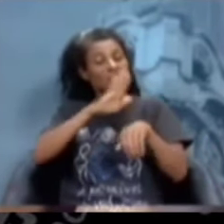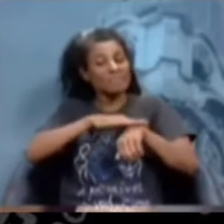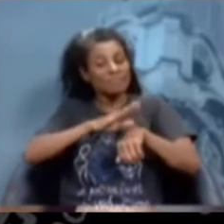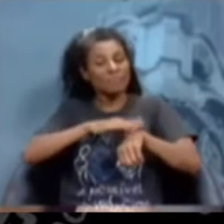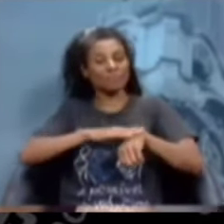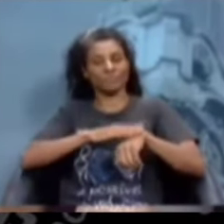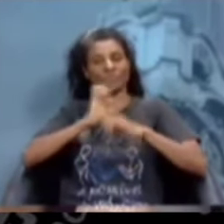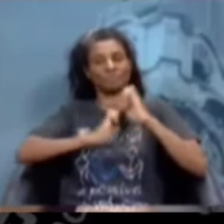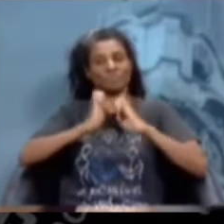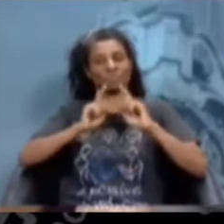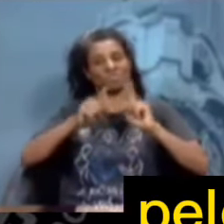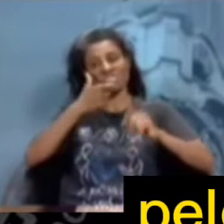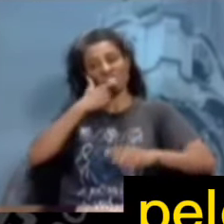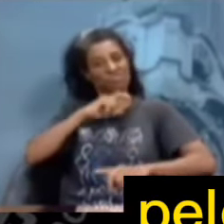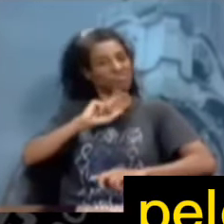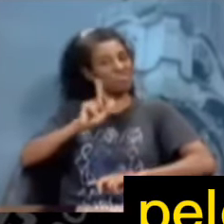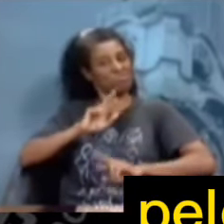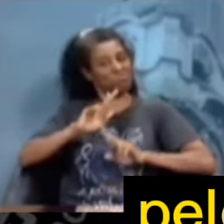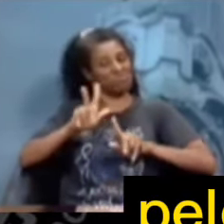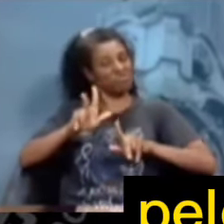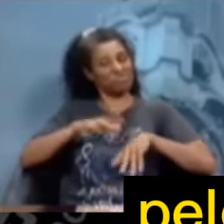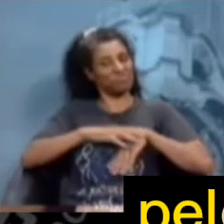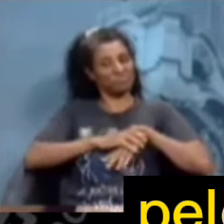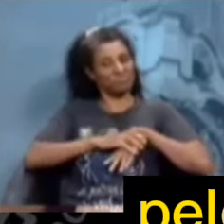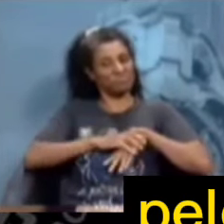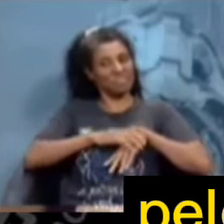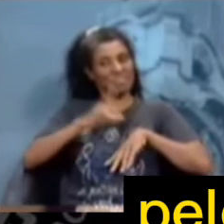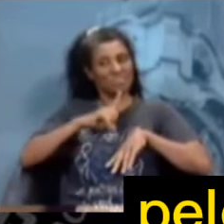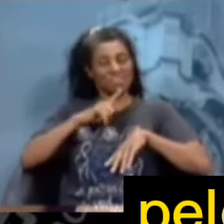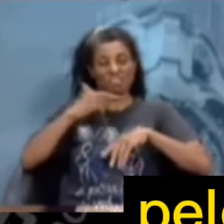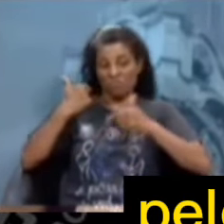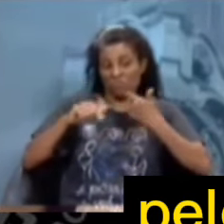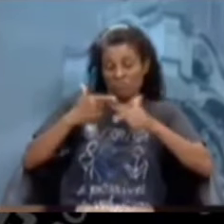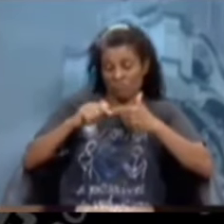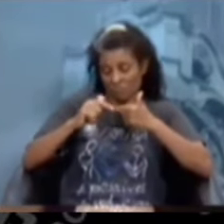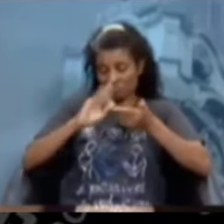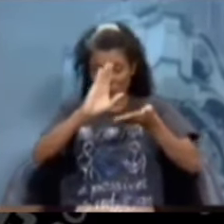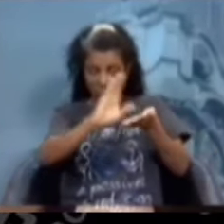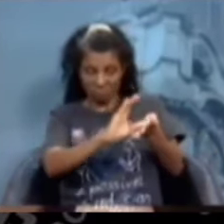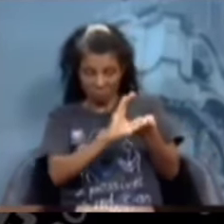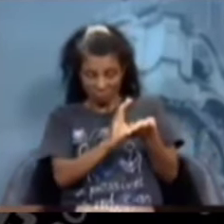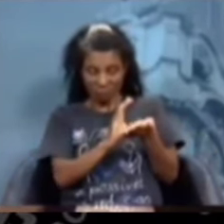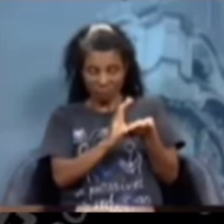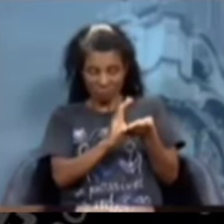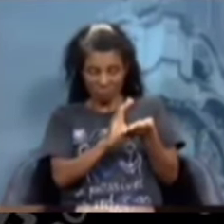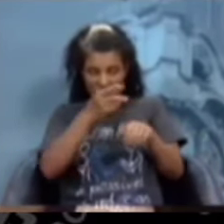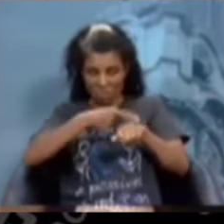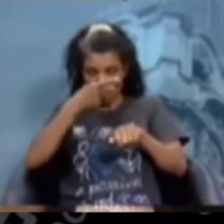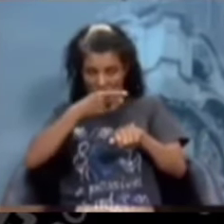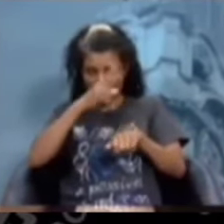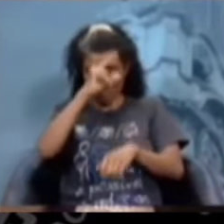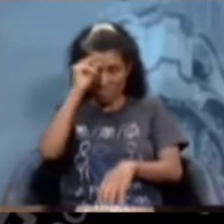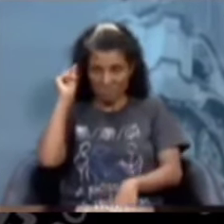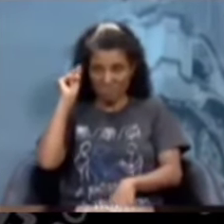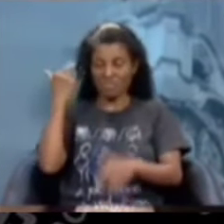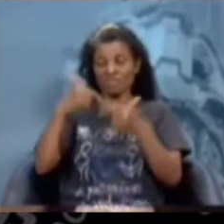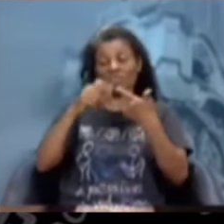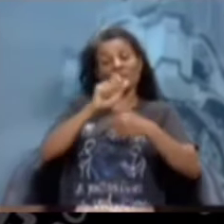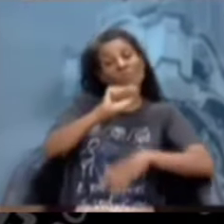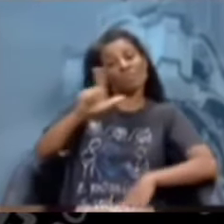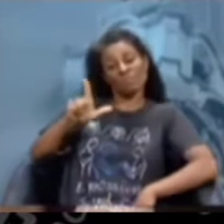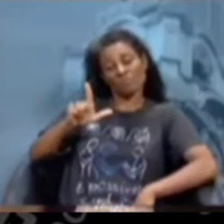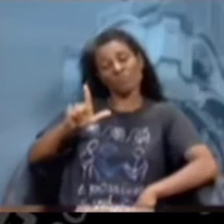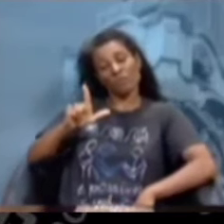pelo jeito não, pelo jeito a receber uma função gratificada da Prefeitura, atua em Alvorada como